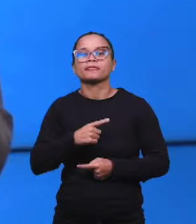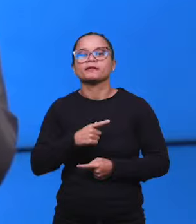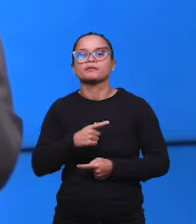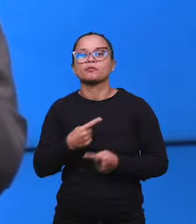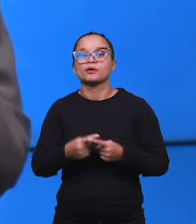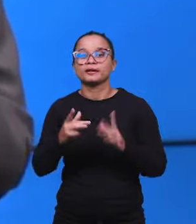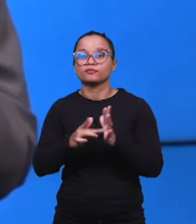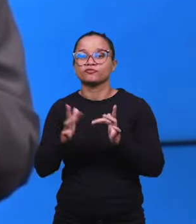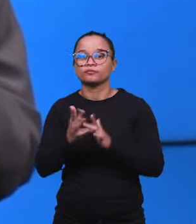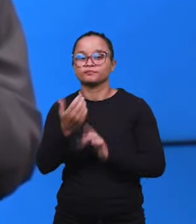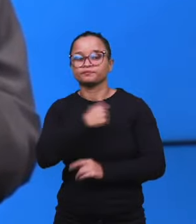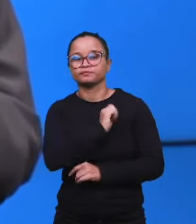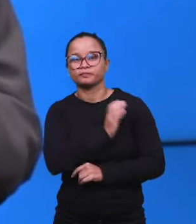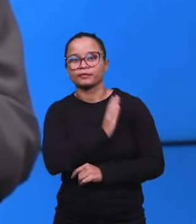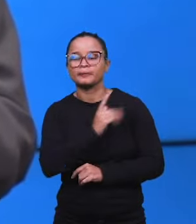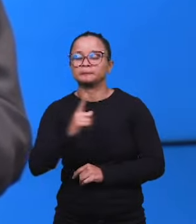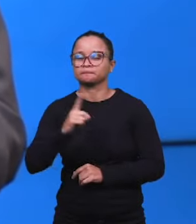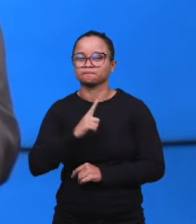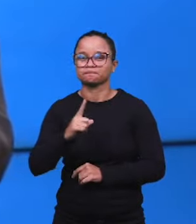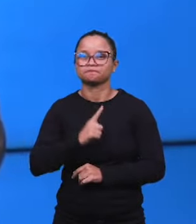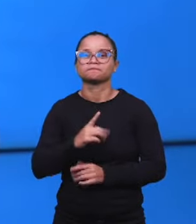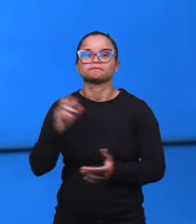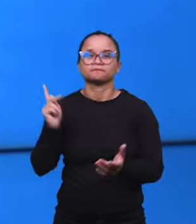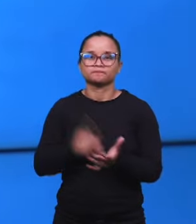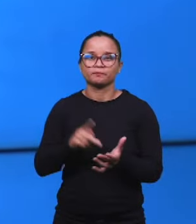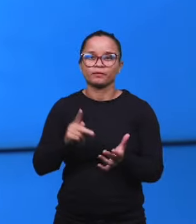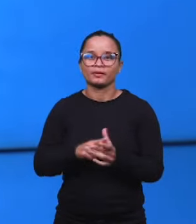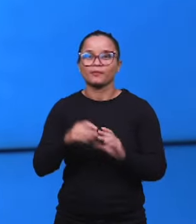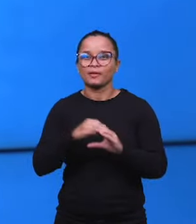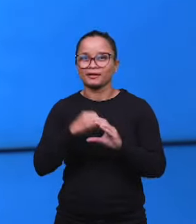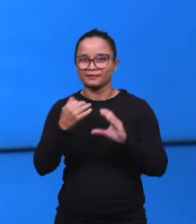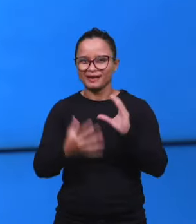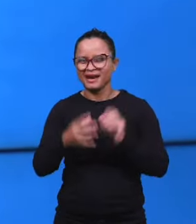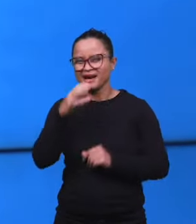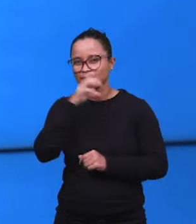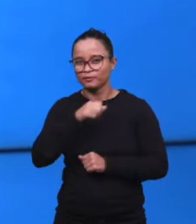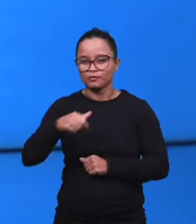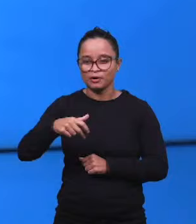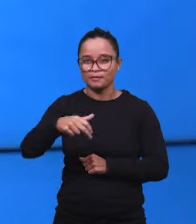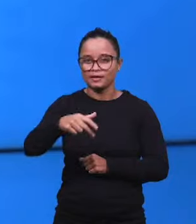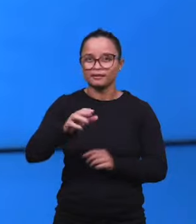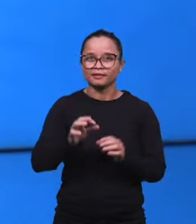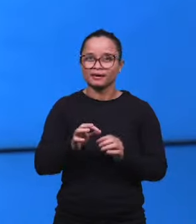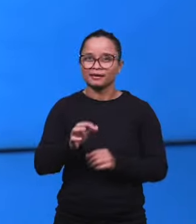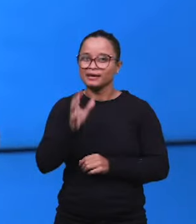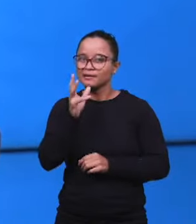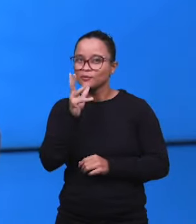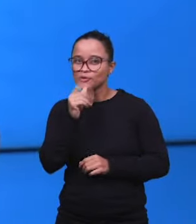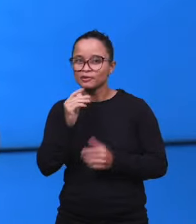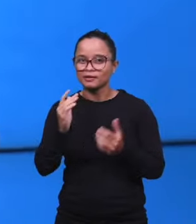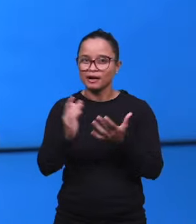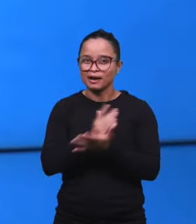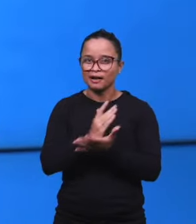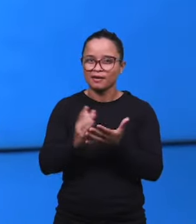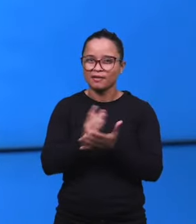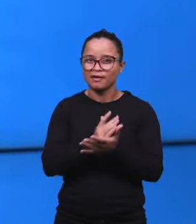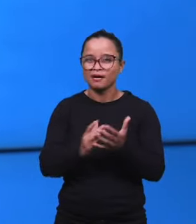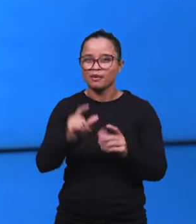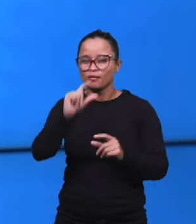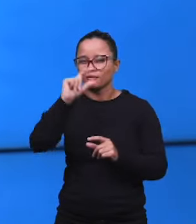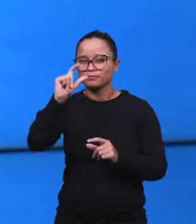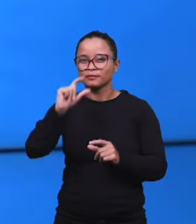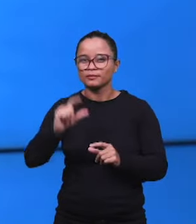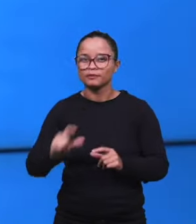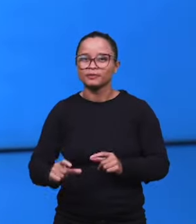é cheio porque ela tem Jesus no coração. Realmente um aspecto muito rápido. Foi uma caminhada até mais longa, mas nós tiramos alguns